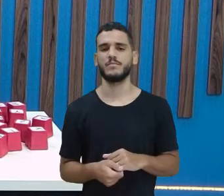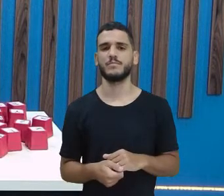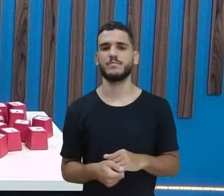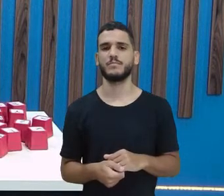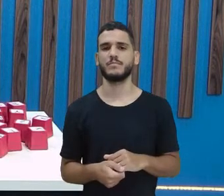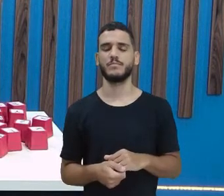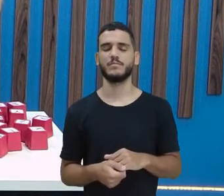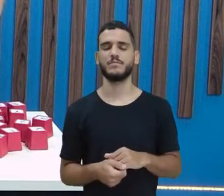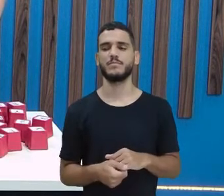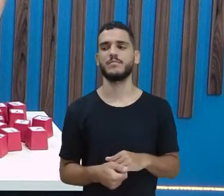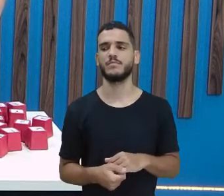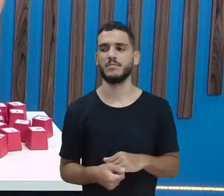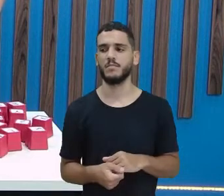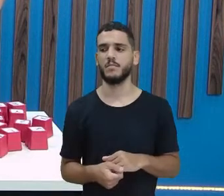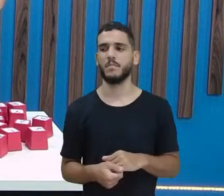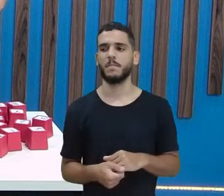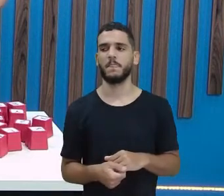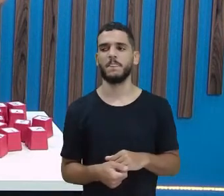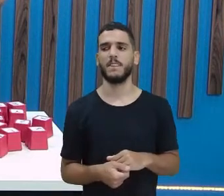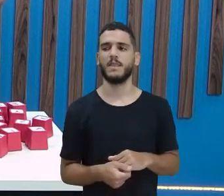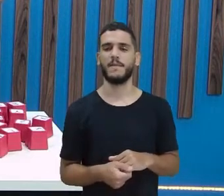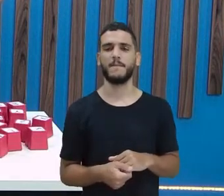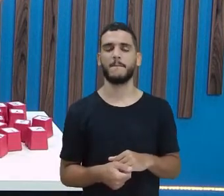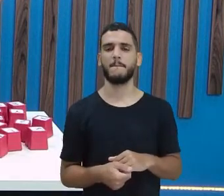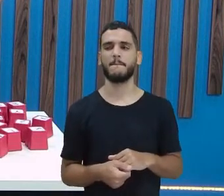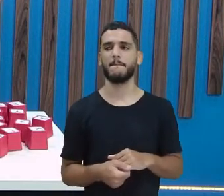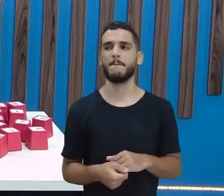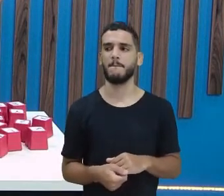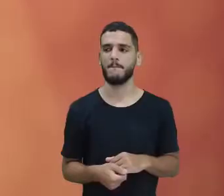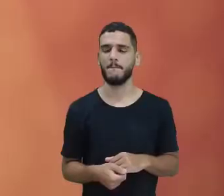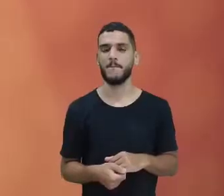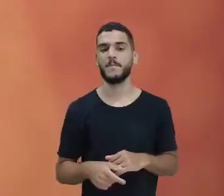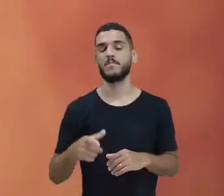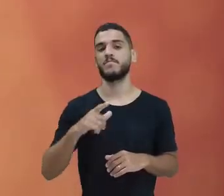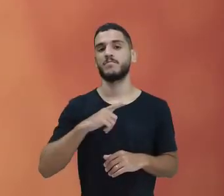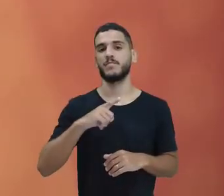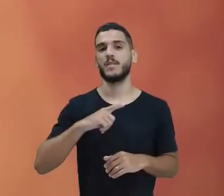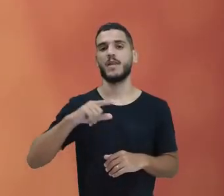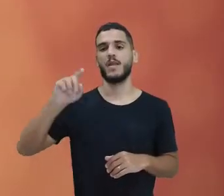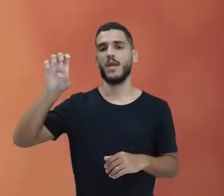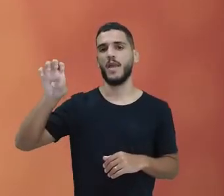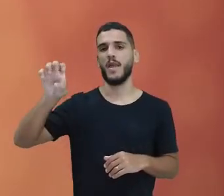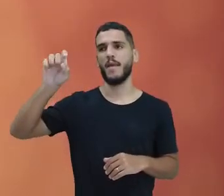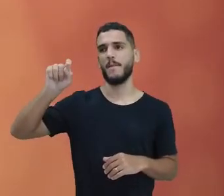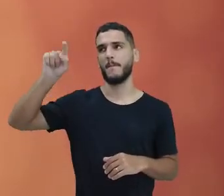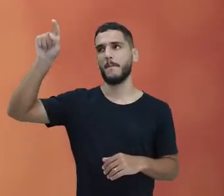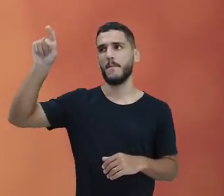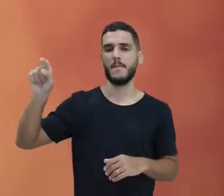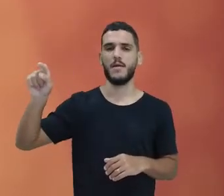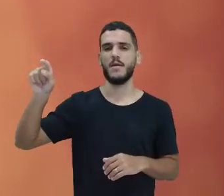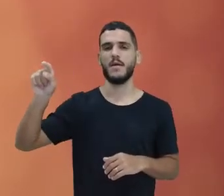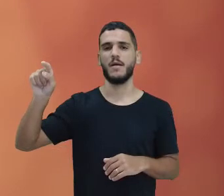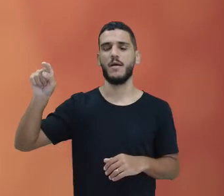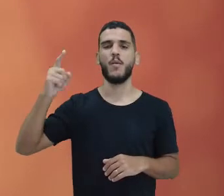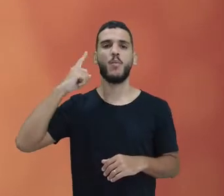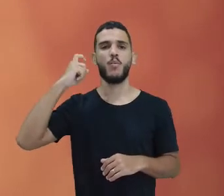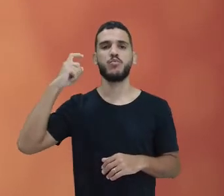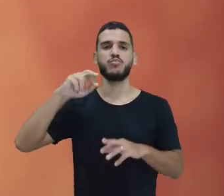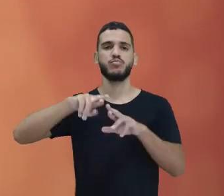Olha só, quando ele está com esse acento aqui, olha. O